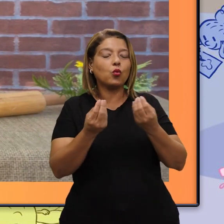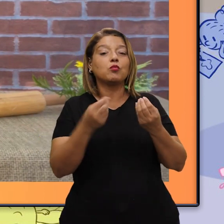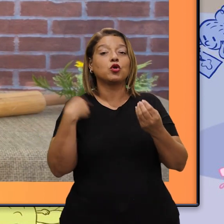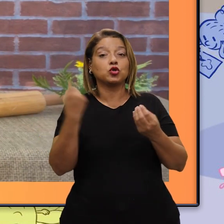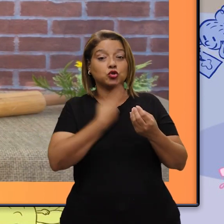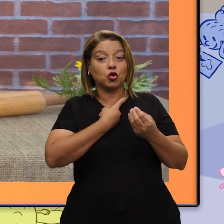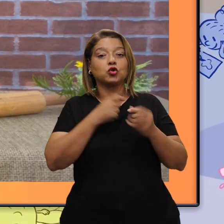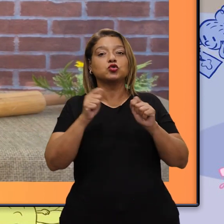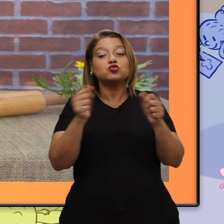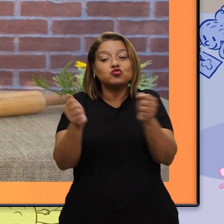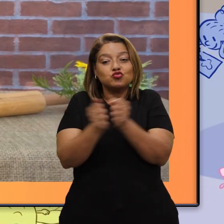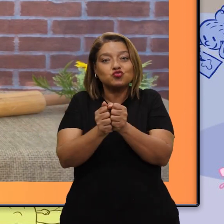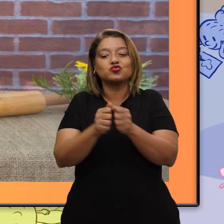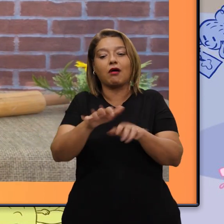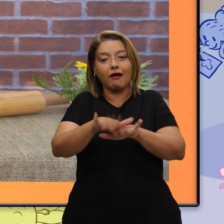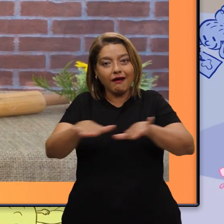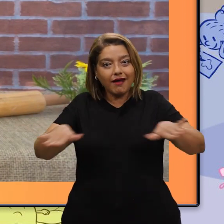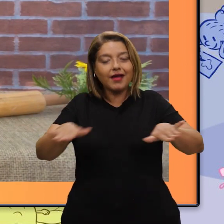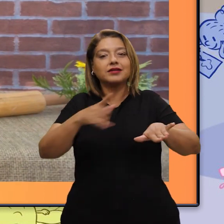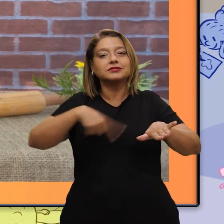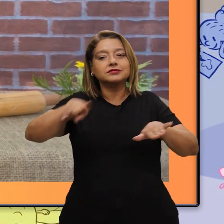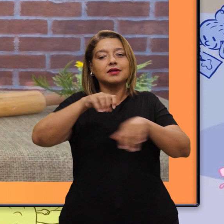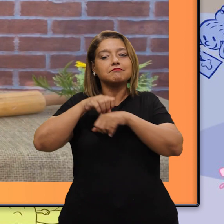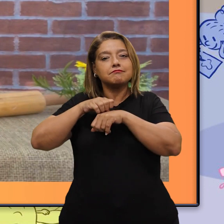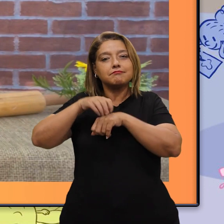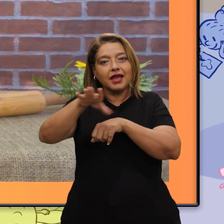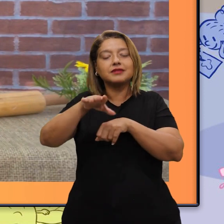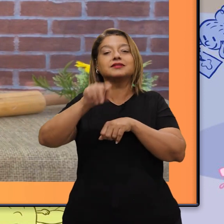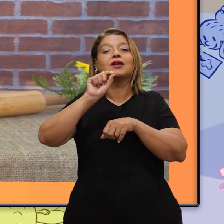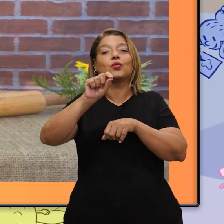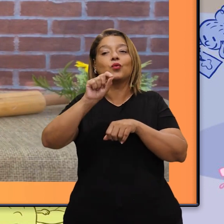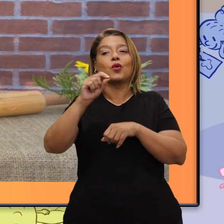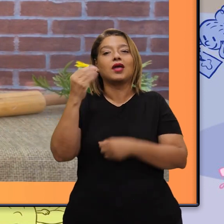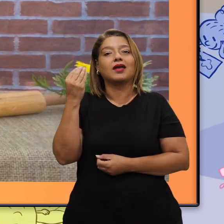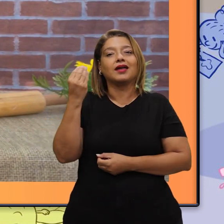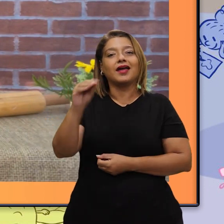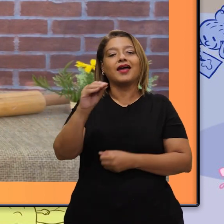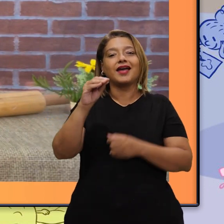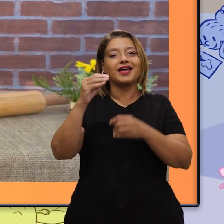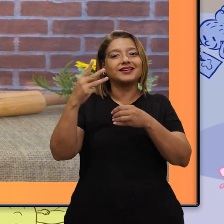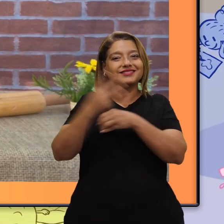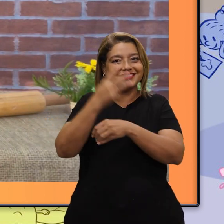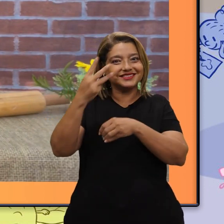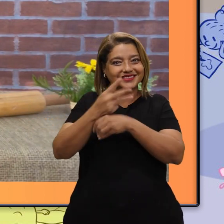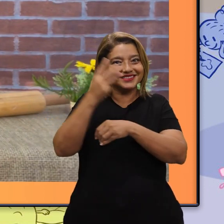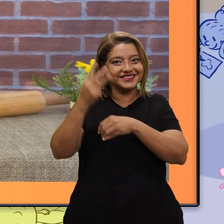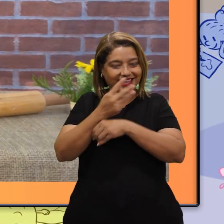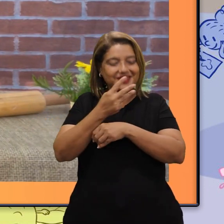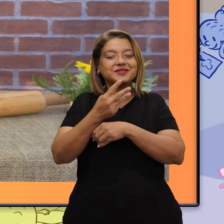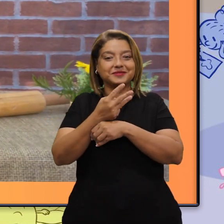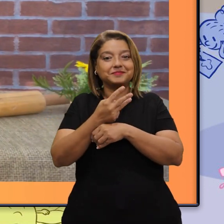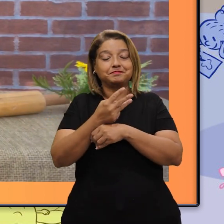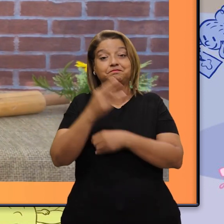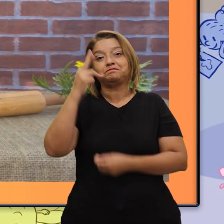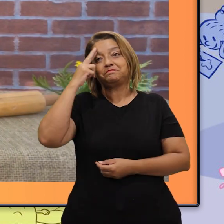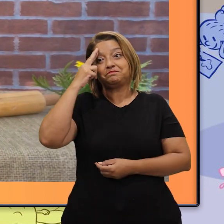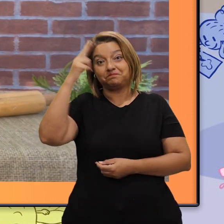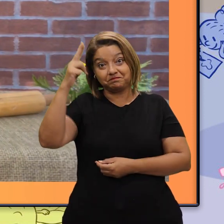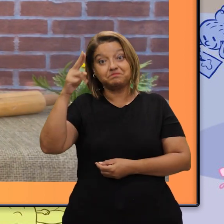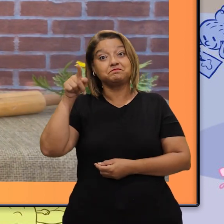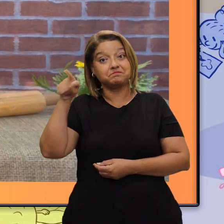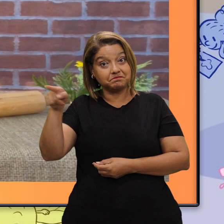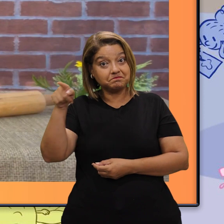nós fizemos, juntamente com as crianças, uma mensagem via celular, passamos para o WhatsApp,